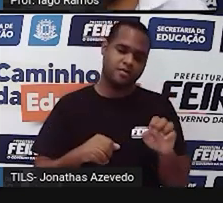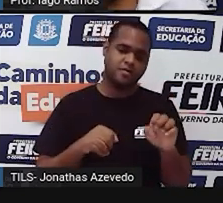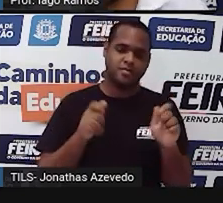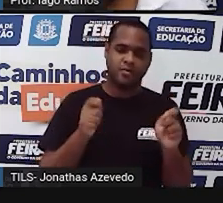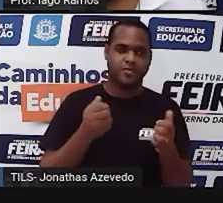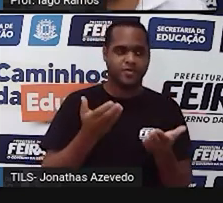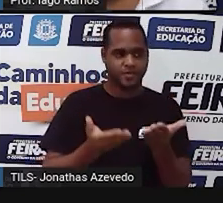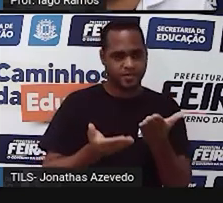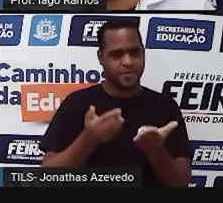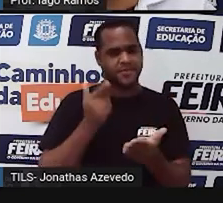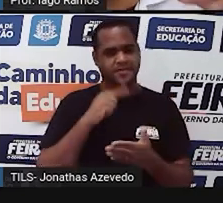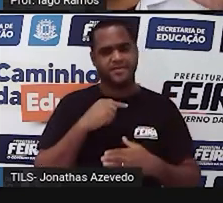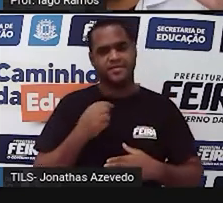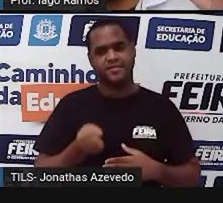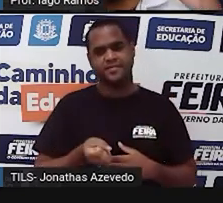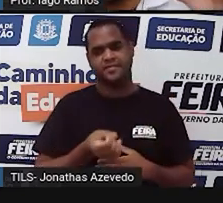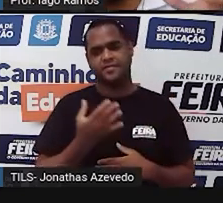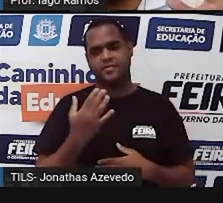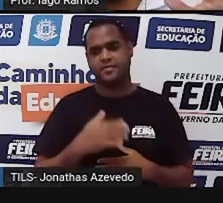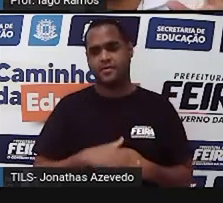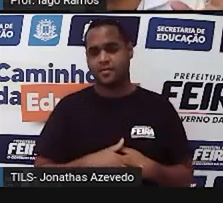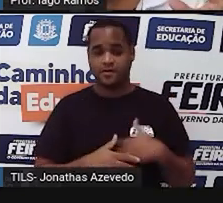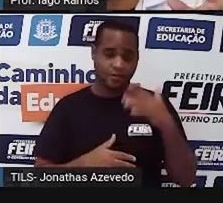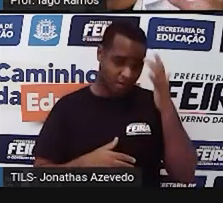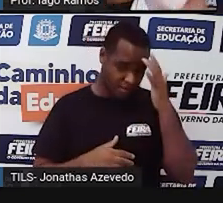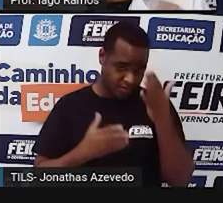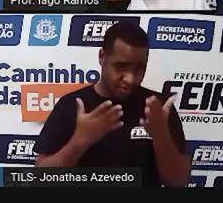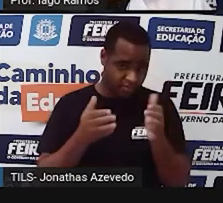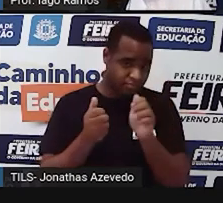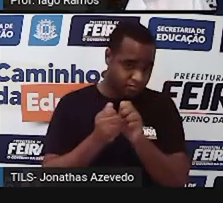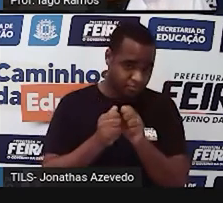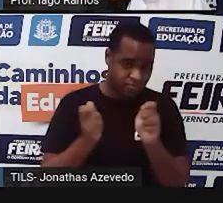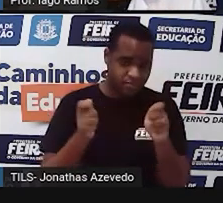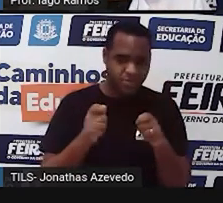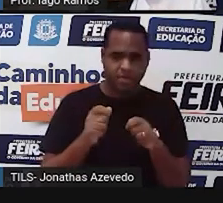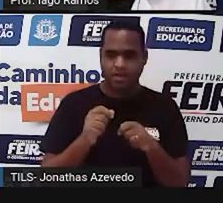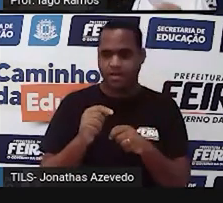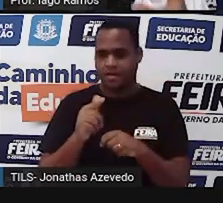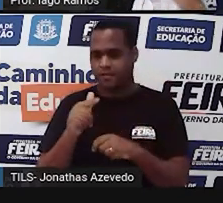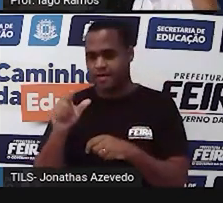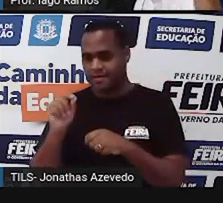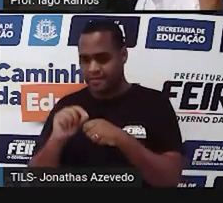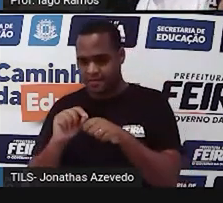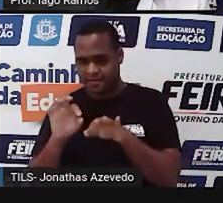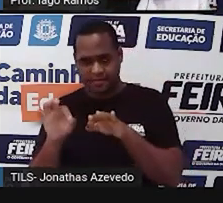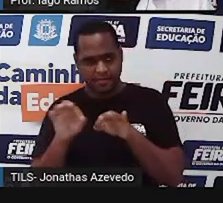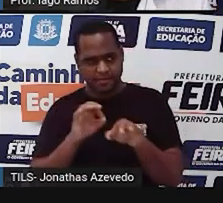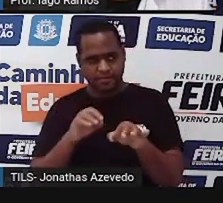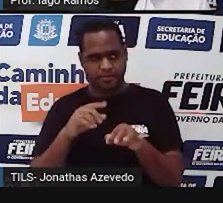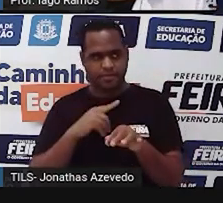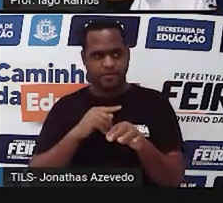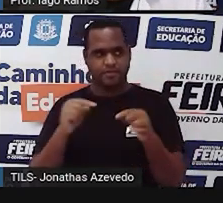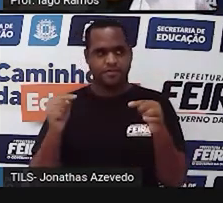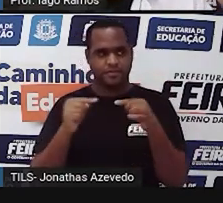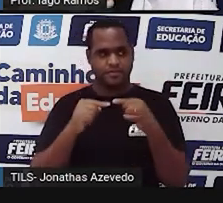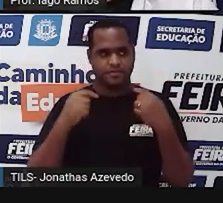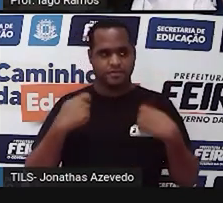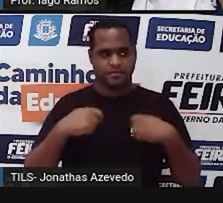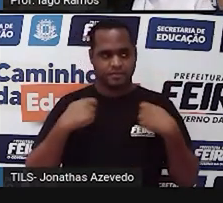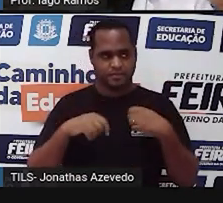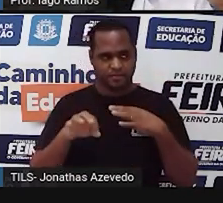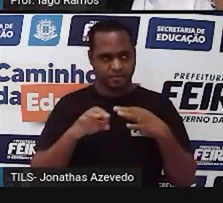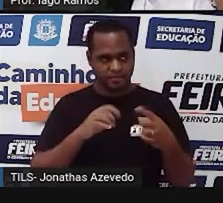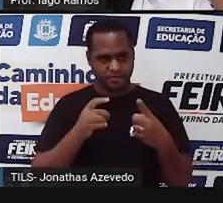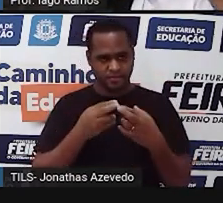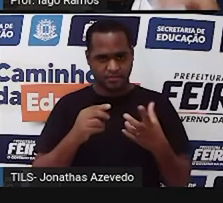equilibrados? Bom, eu acho que você já está me acompanhando, né? O que é feito de um lado tem que fazer a mesma coisa do outro para